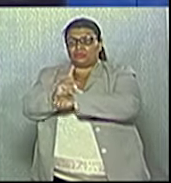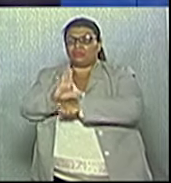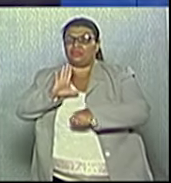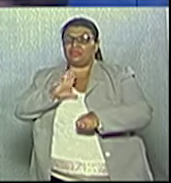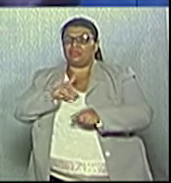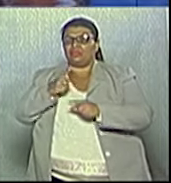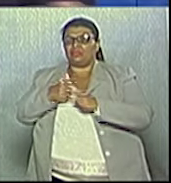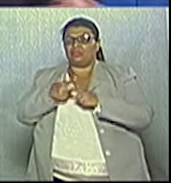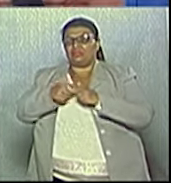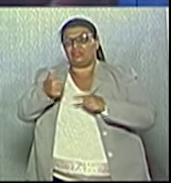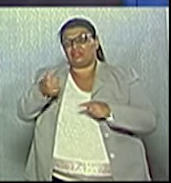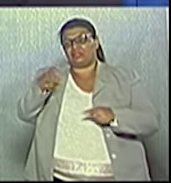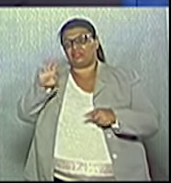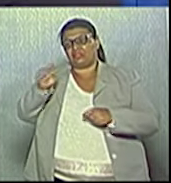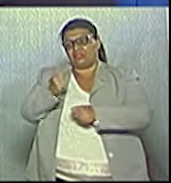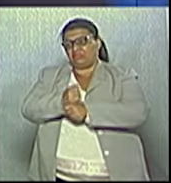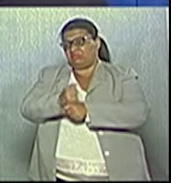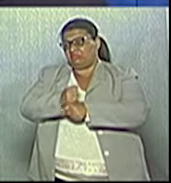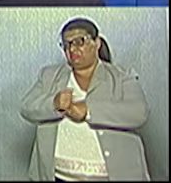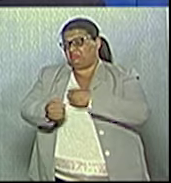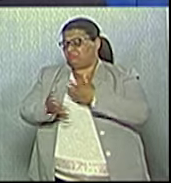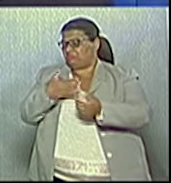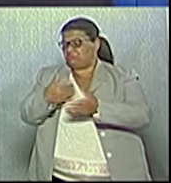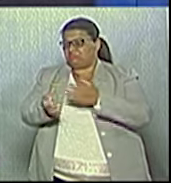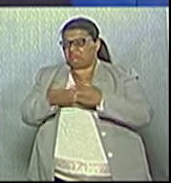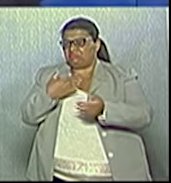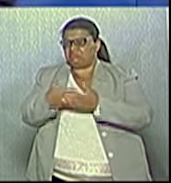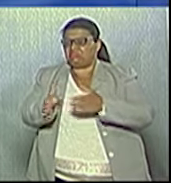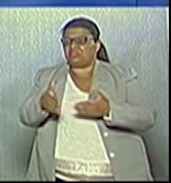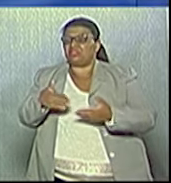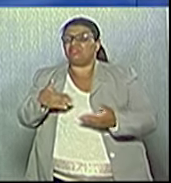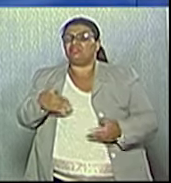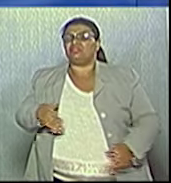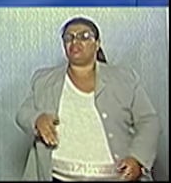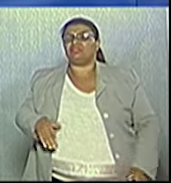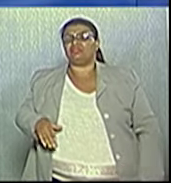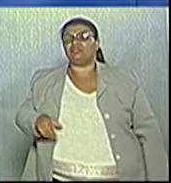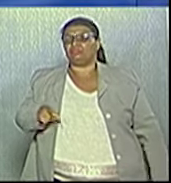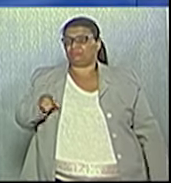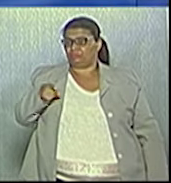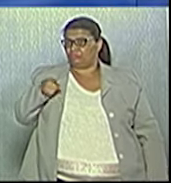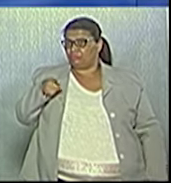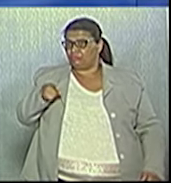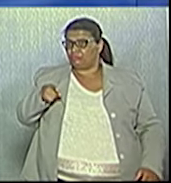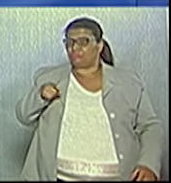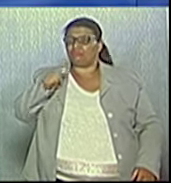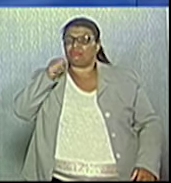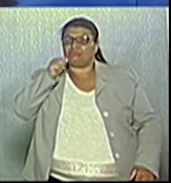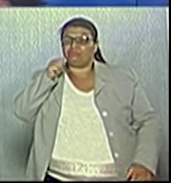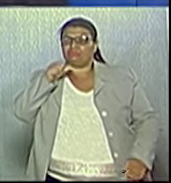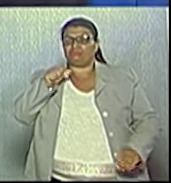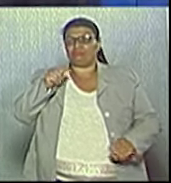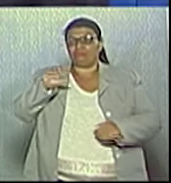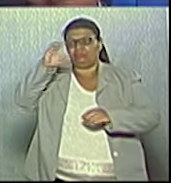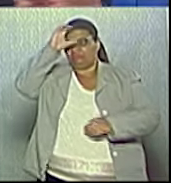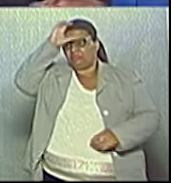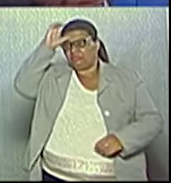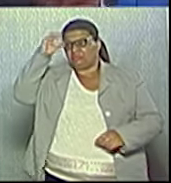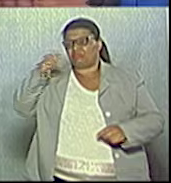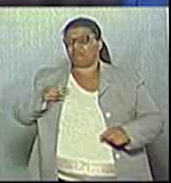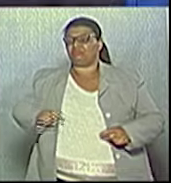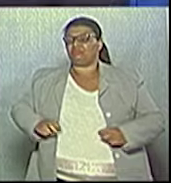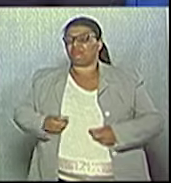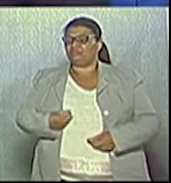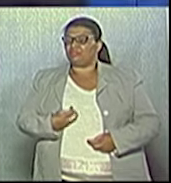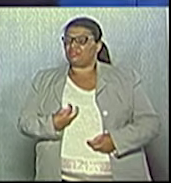14 anos que vocês enfiaram ela no buraco. Viu, Rosiane? Candidato, essa cirurgia de alta